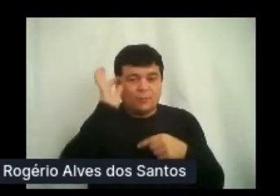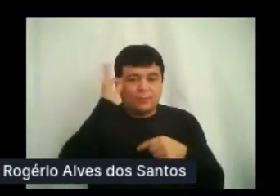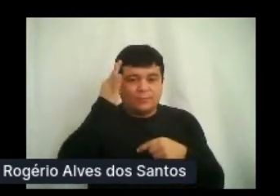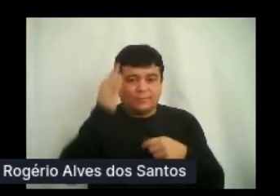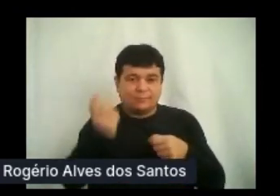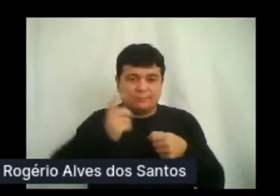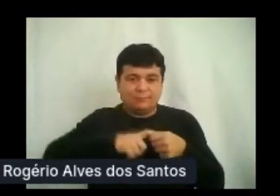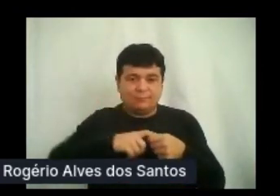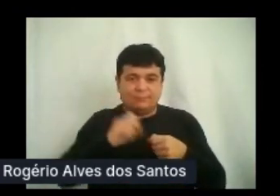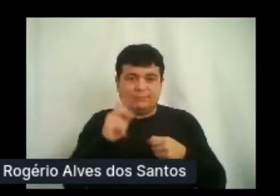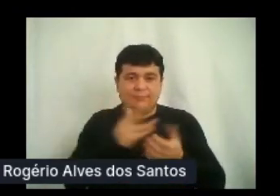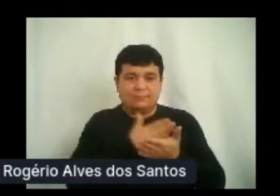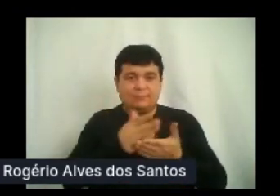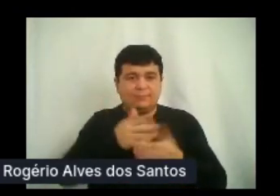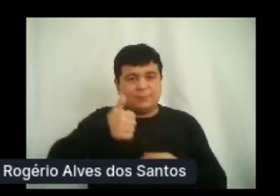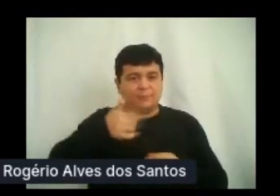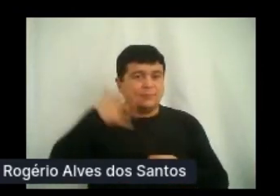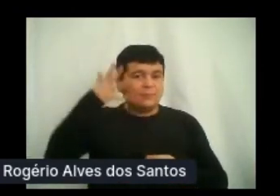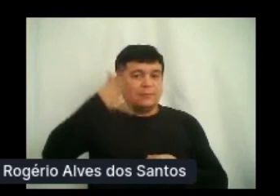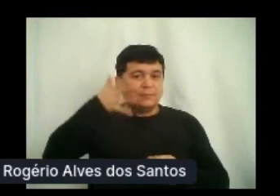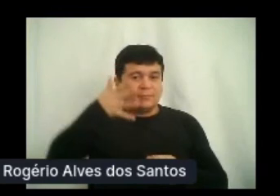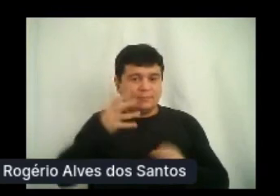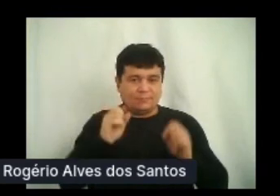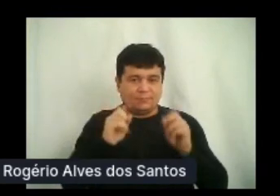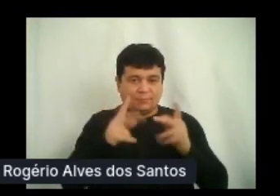Começando com a nossa primeira palestra do dia, combinado?